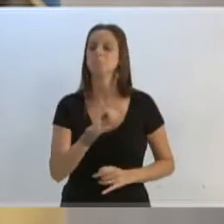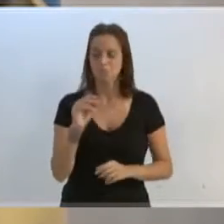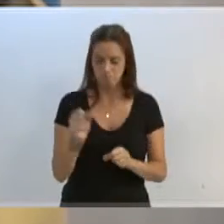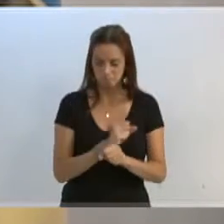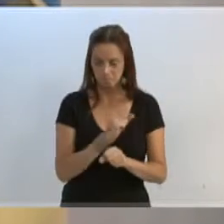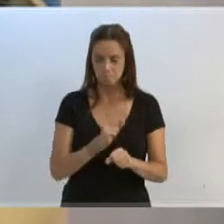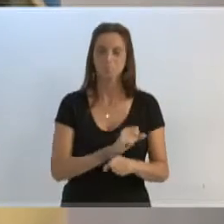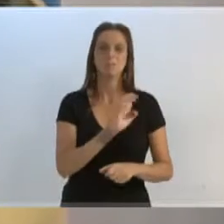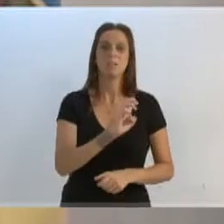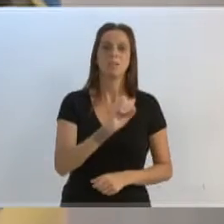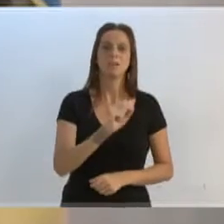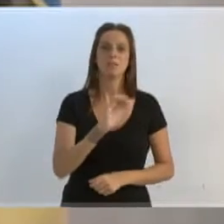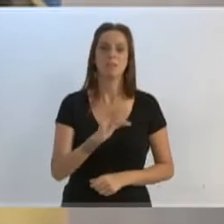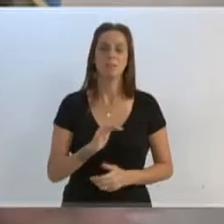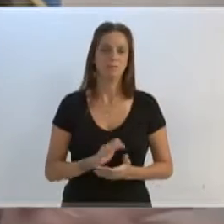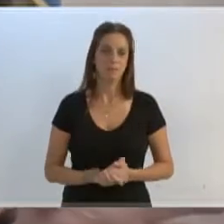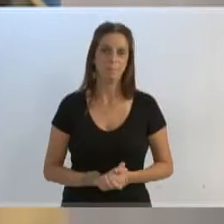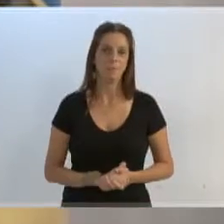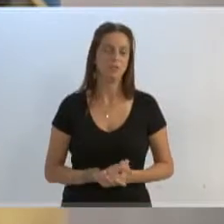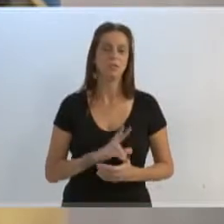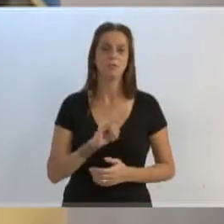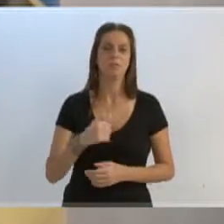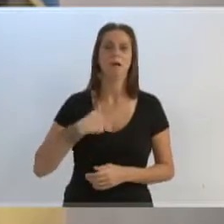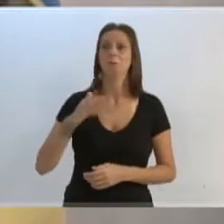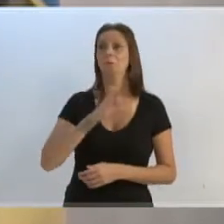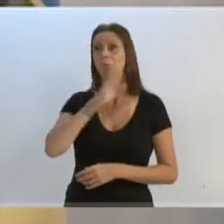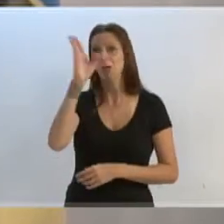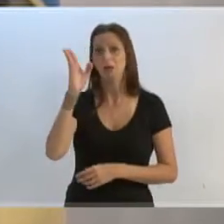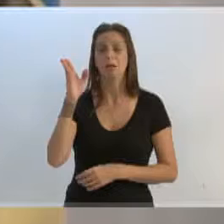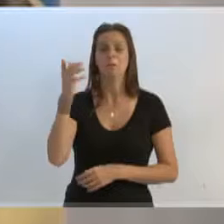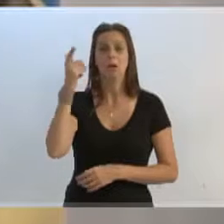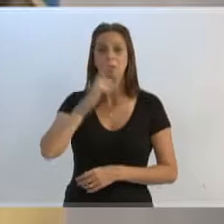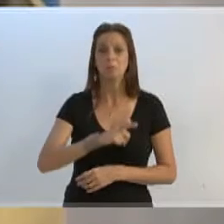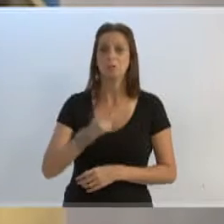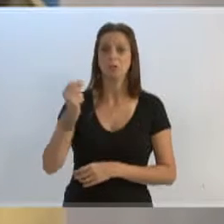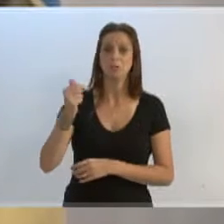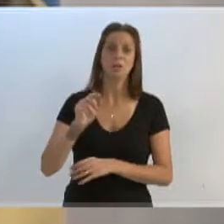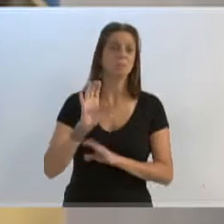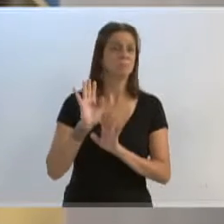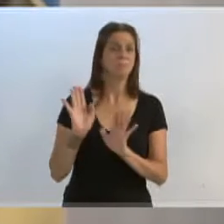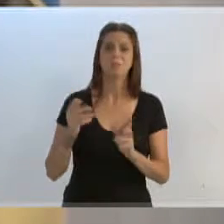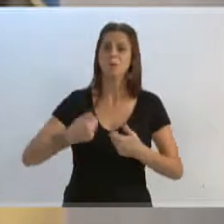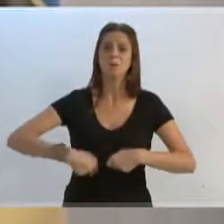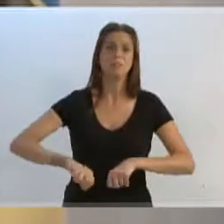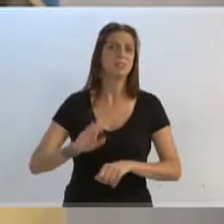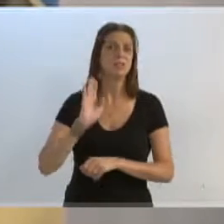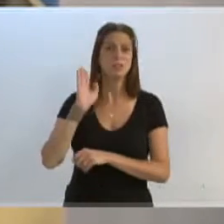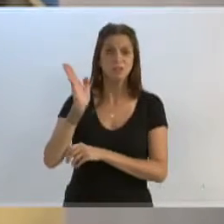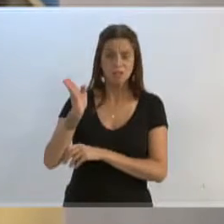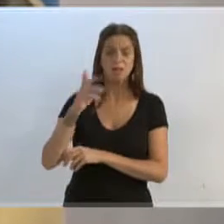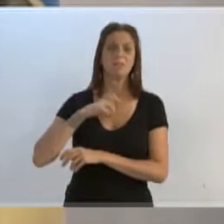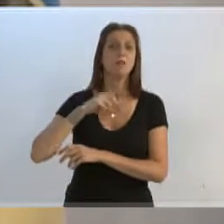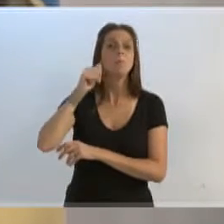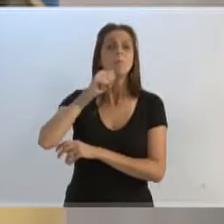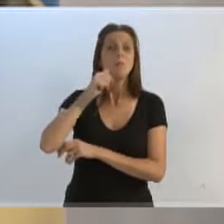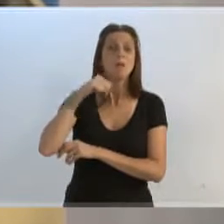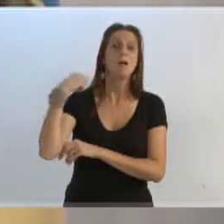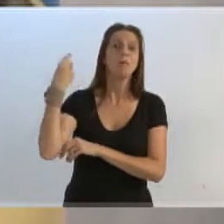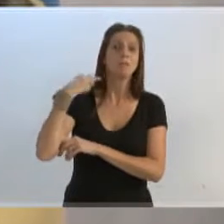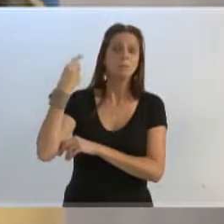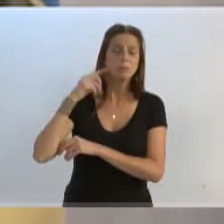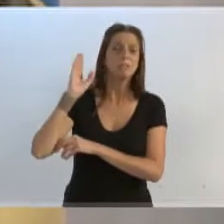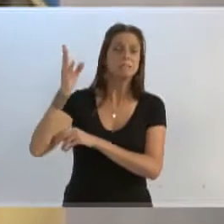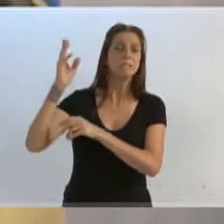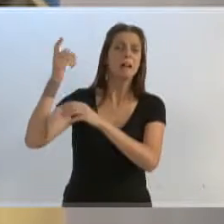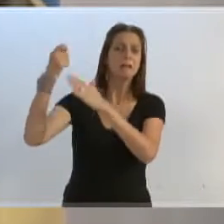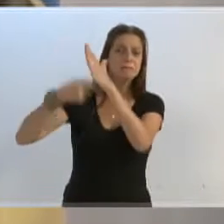Não vem aqui agora dizer que vamos para tudo quanto é lugar, buscar recursos, o recurso está ali, é só liberar. É o que nós precisamos que aconteça. Eu quero